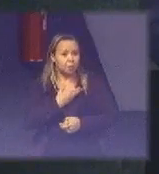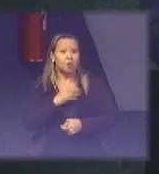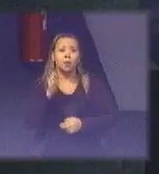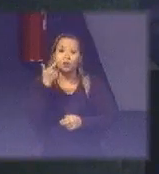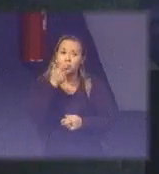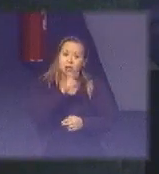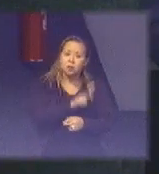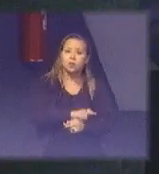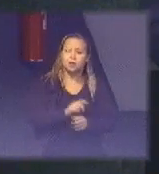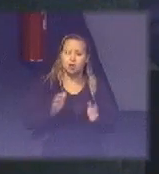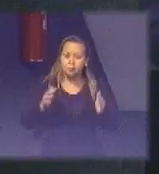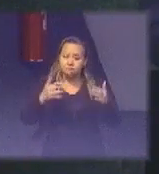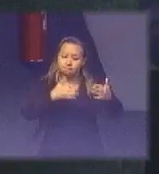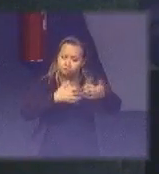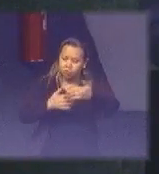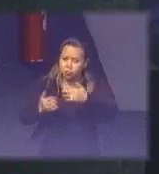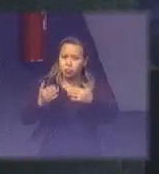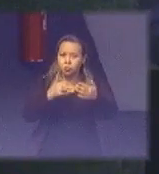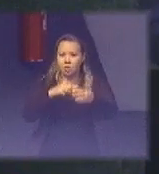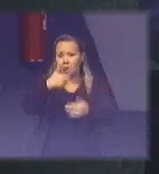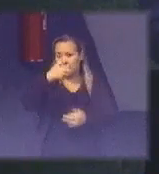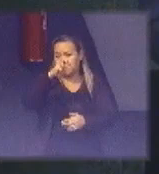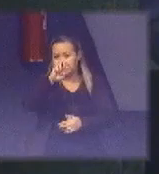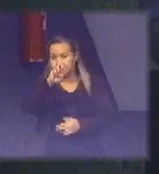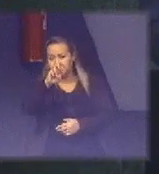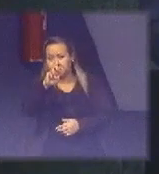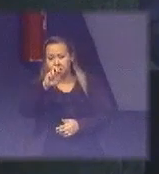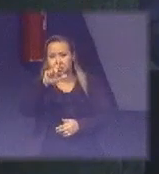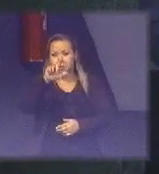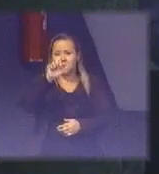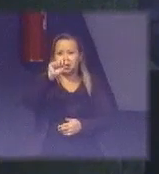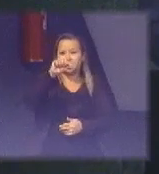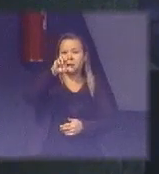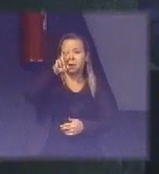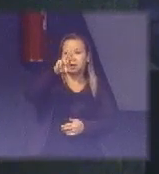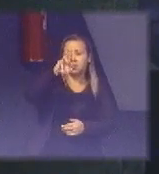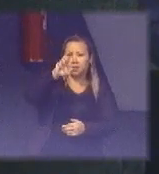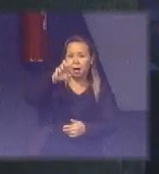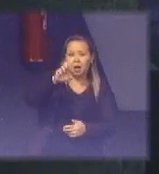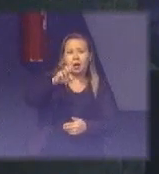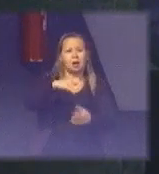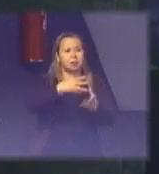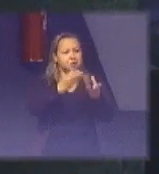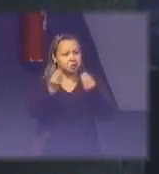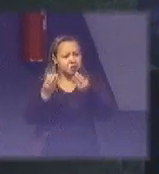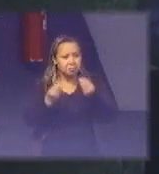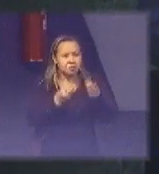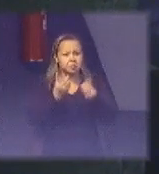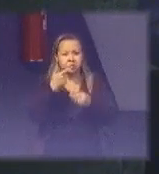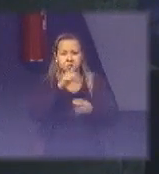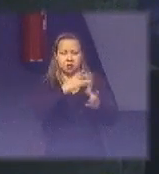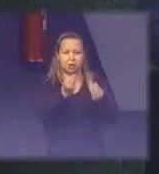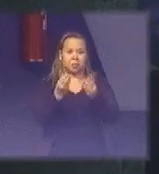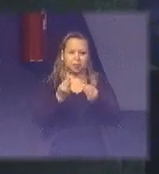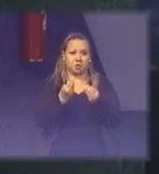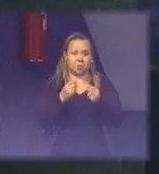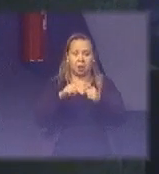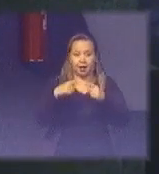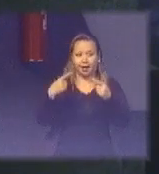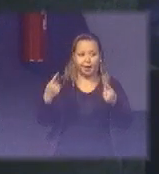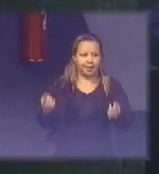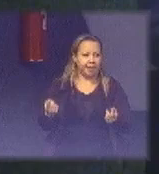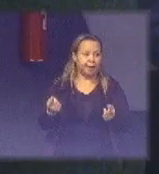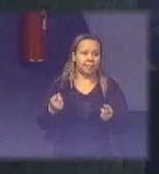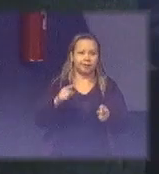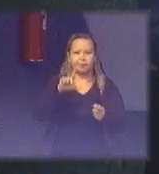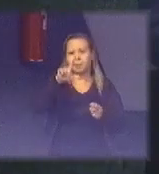20 lacres, sem problema nenhum. Certo? Mas você não vai coletar 15 latinhas, 20 latinhas. Você não vai amassar